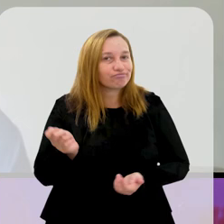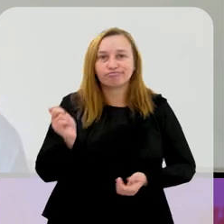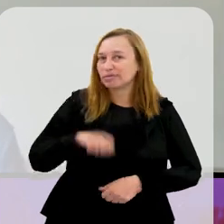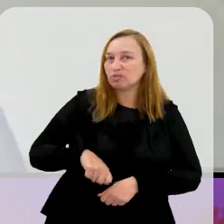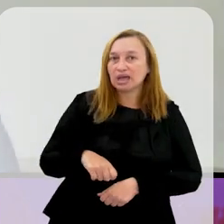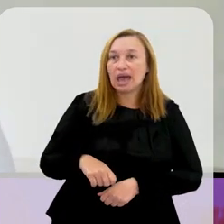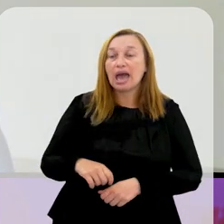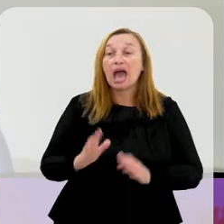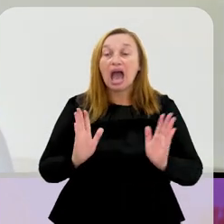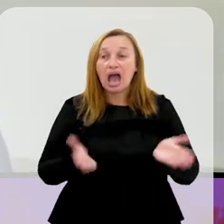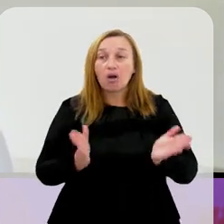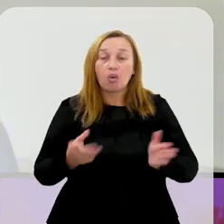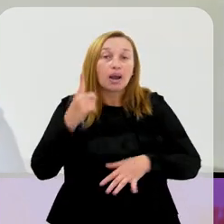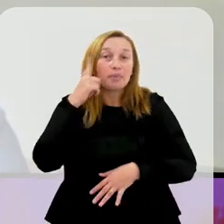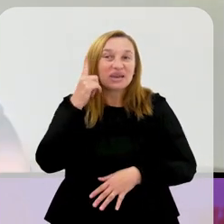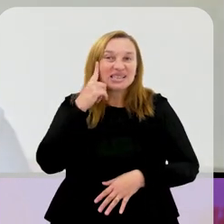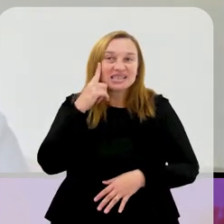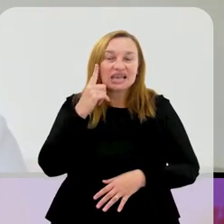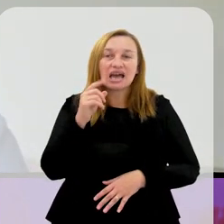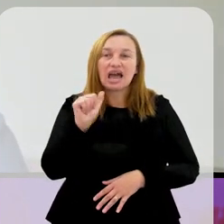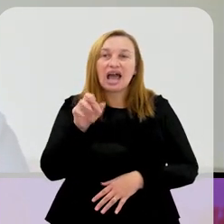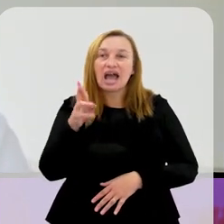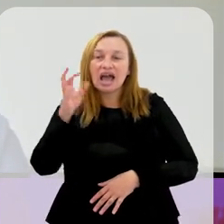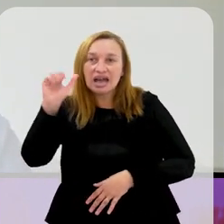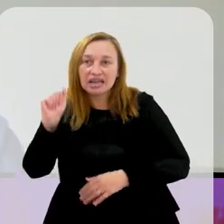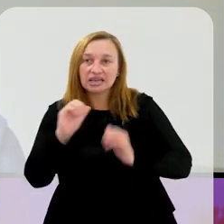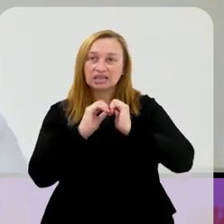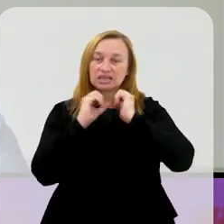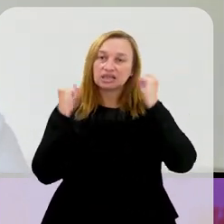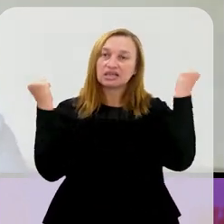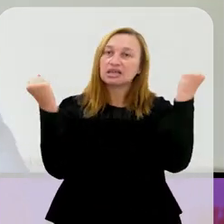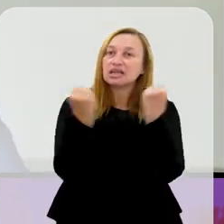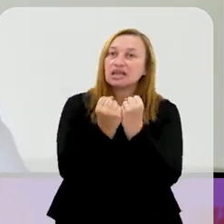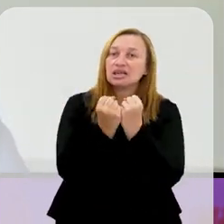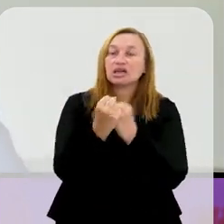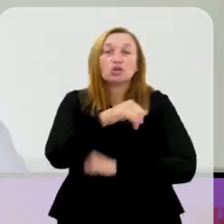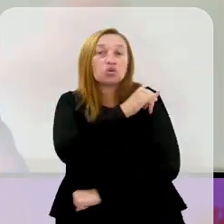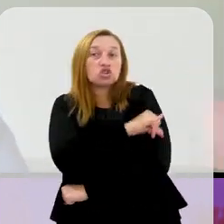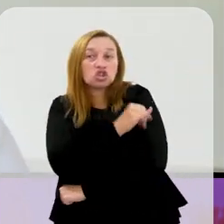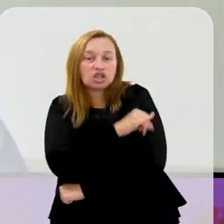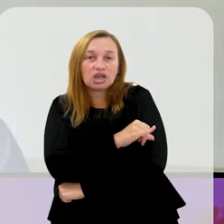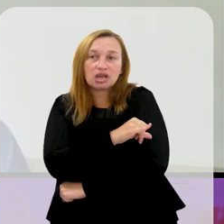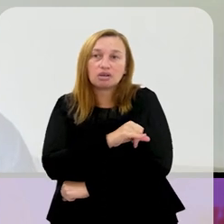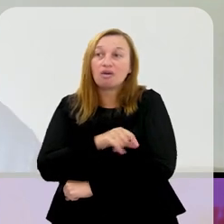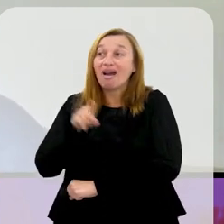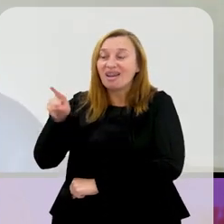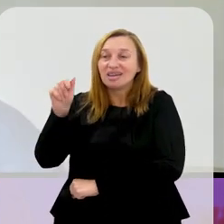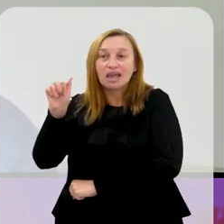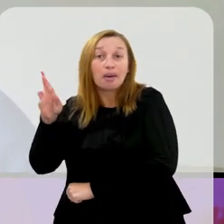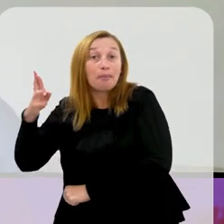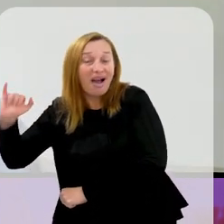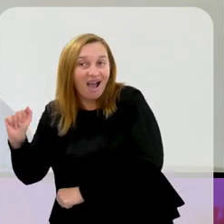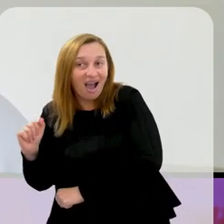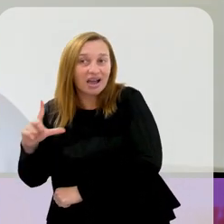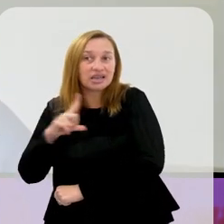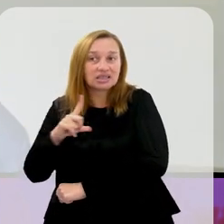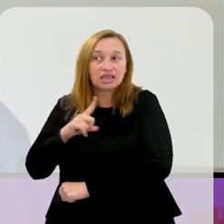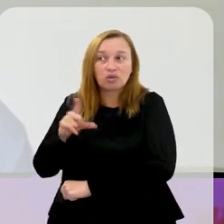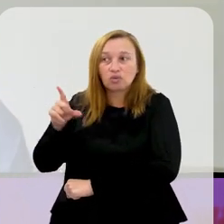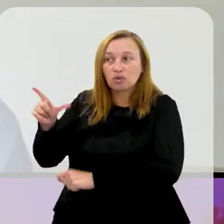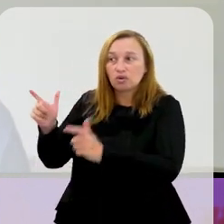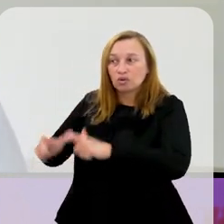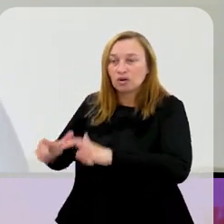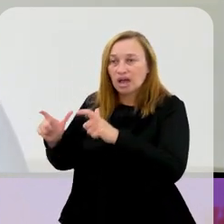Não dá. Começa a pensar agora em montar uma arena da federação, arena do Rio de Janeiro, que nome tenha, que esteja na Barra,